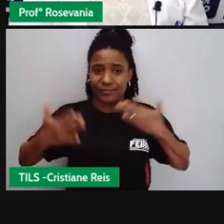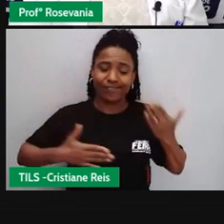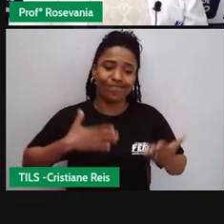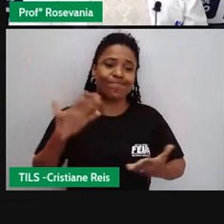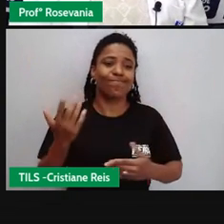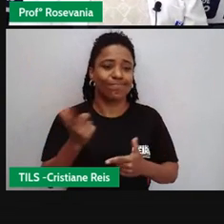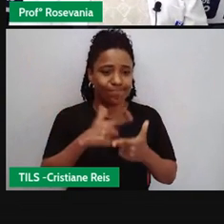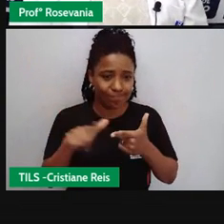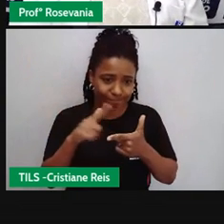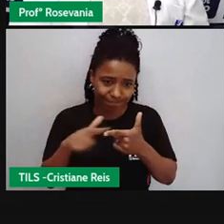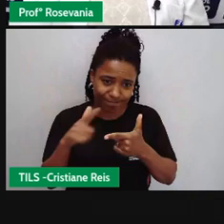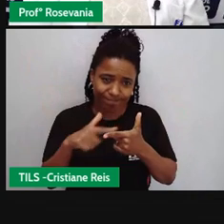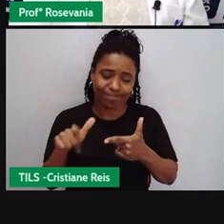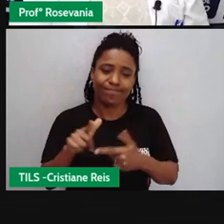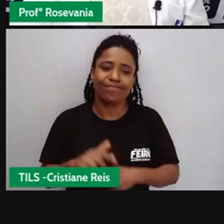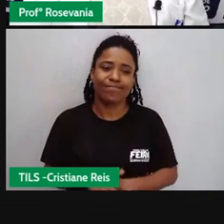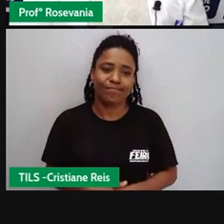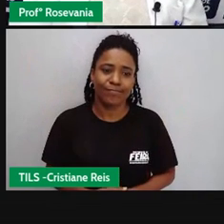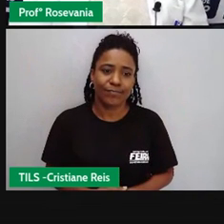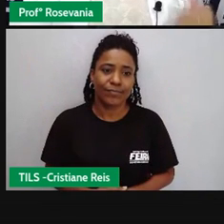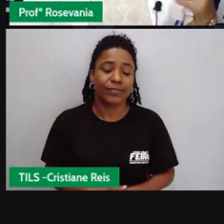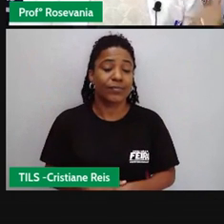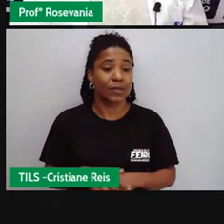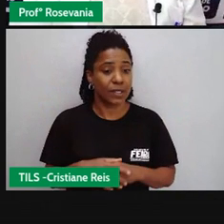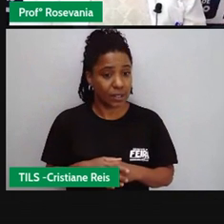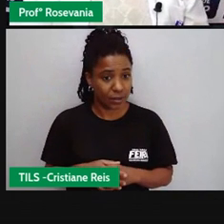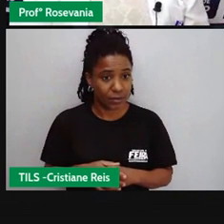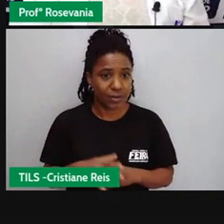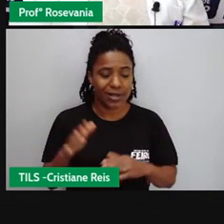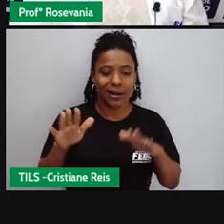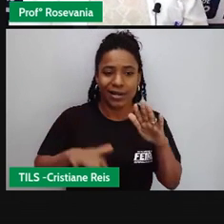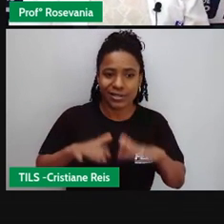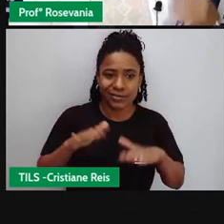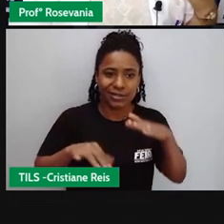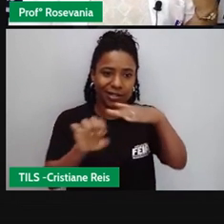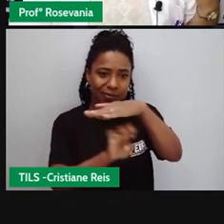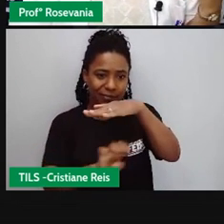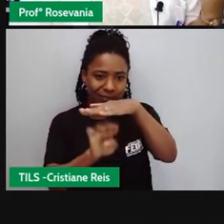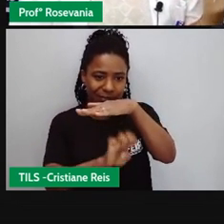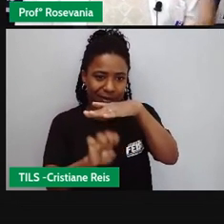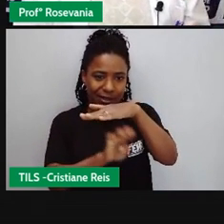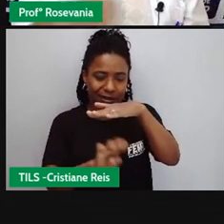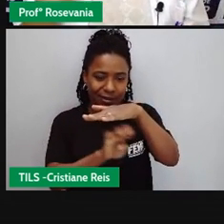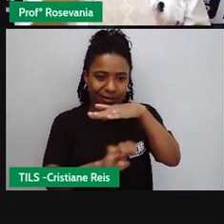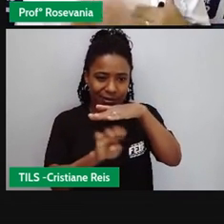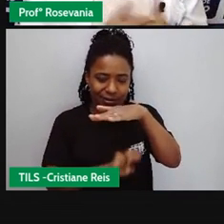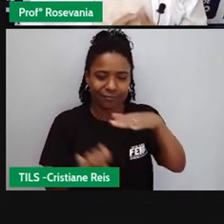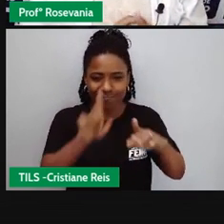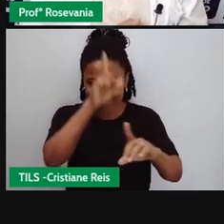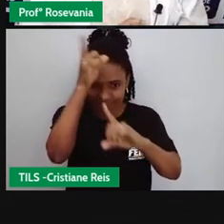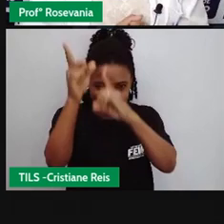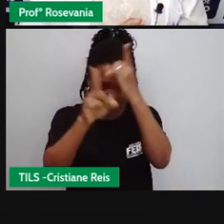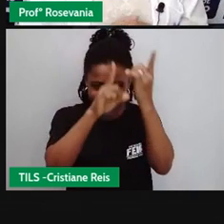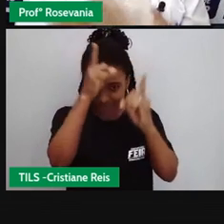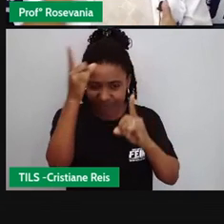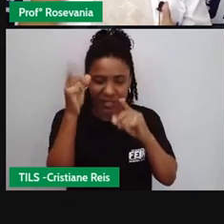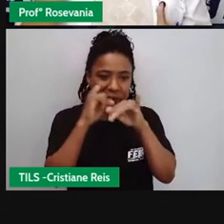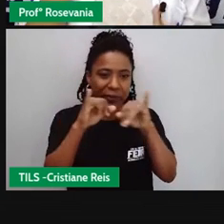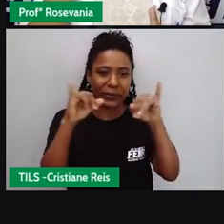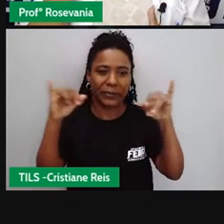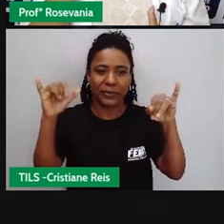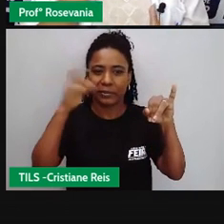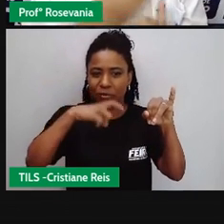essa questão dos fake news. E às vezes queimam empresas, dizendo de determinados produtos,